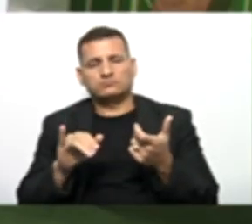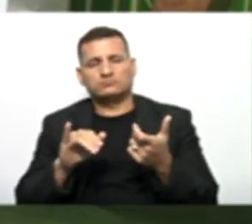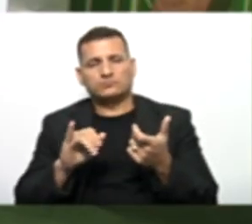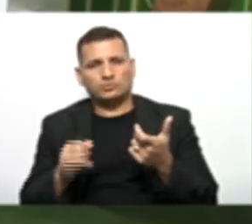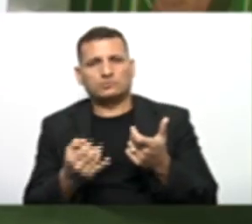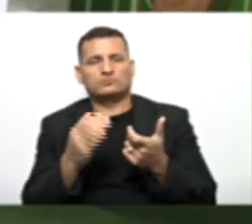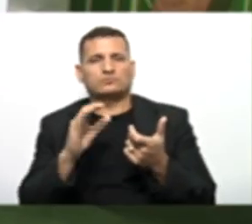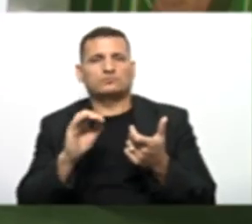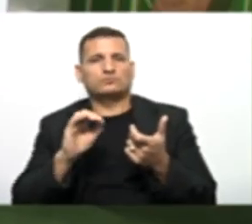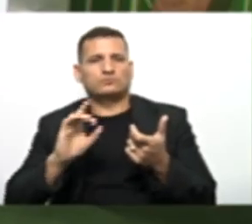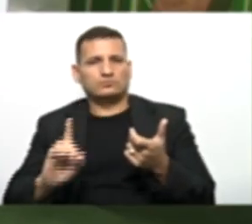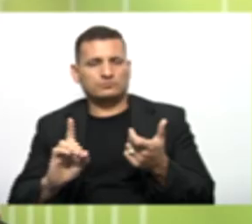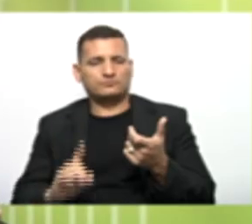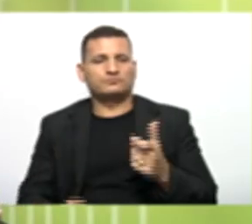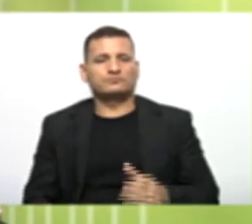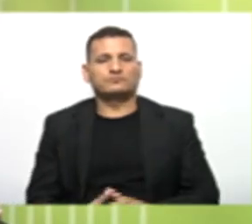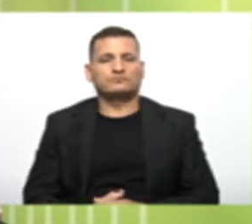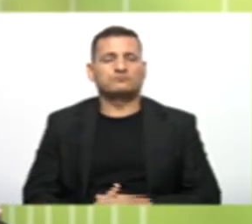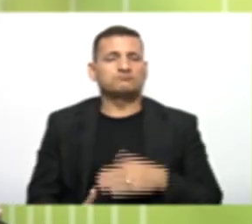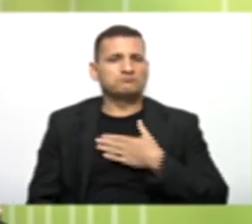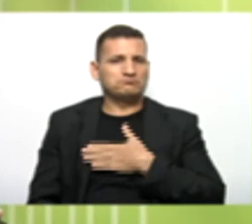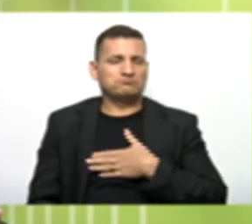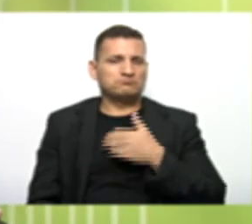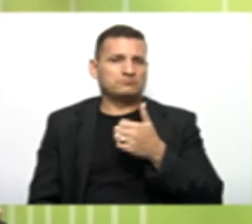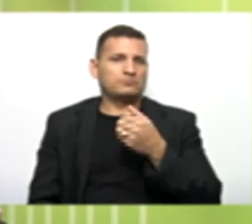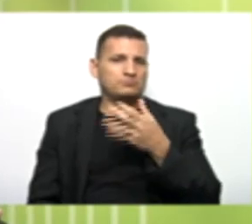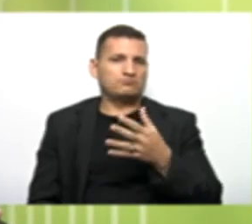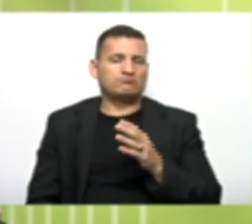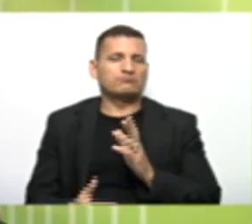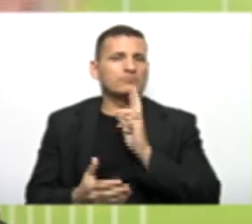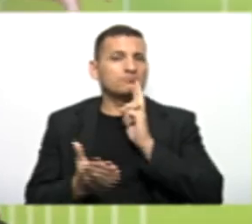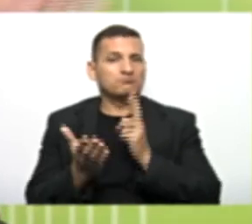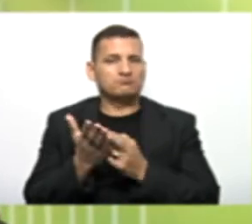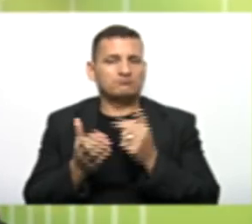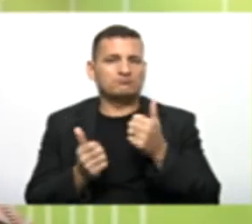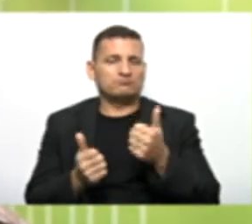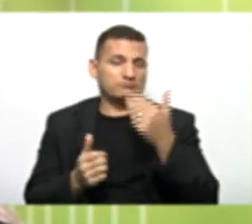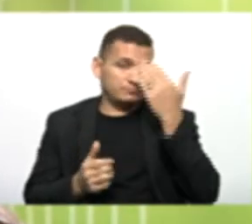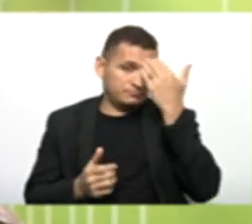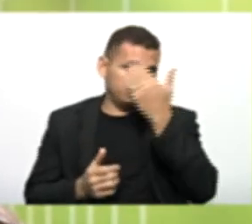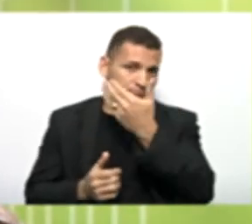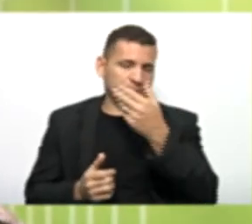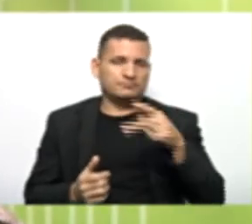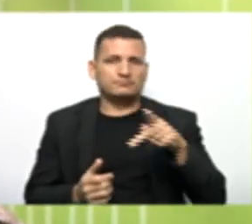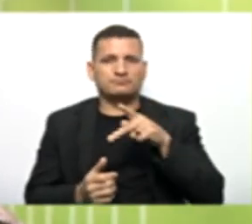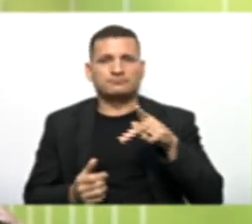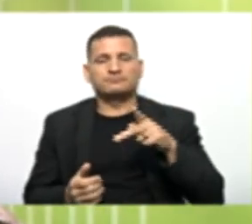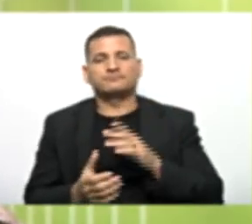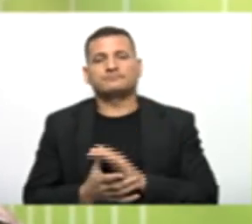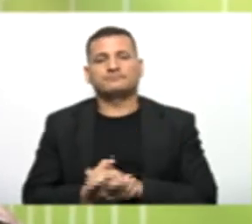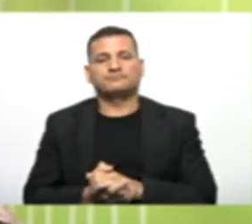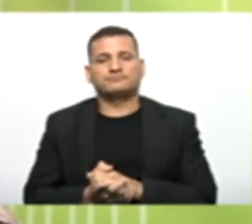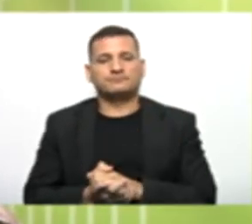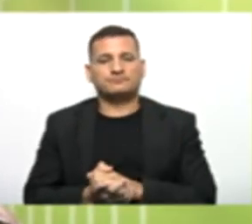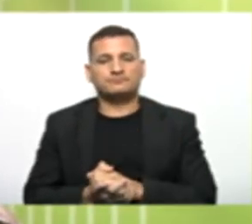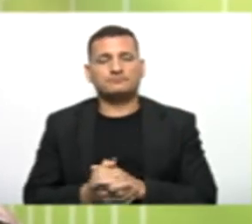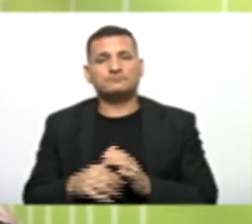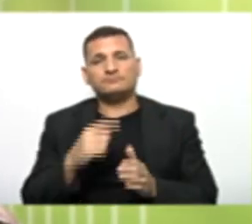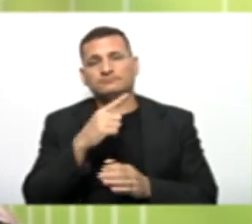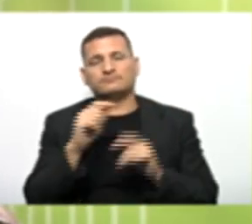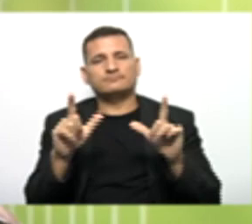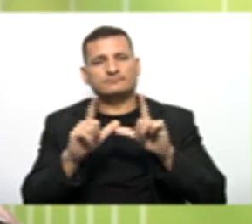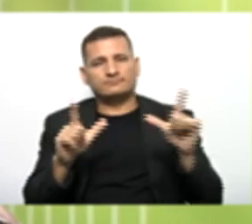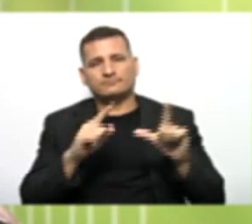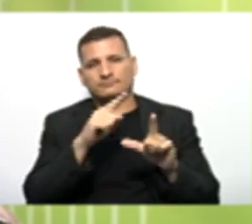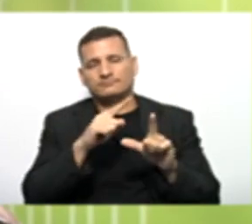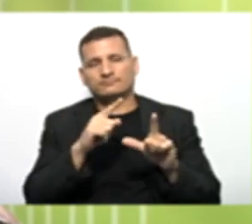participação Viu pessoal Muita gente Participou aí Resolvendo Essa questão Obrigado Professor Jordano Pelo acompanhamento Olha aqui Eu voltei no slide